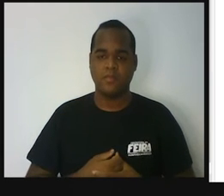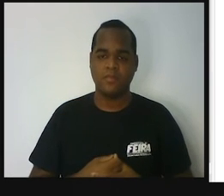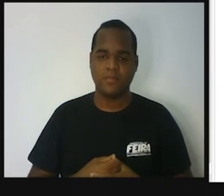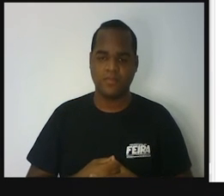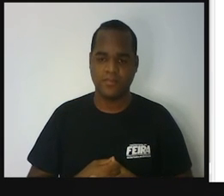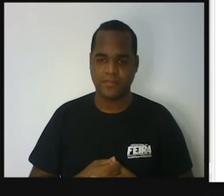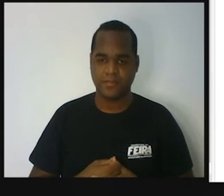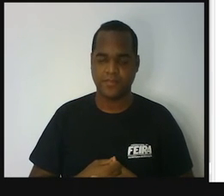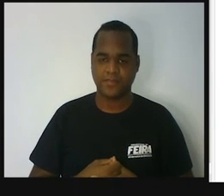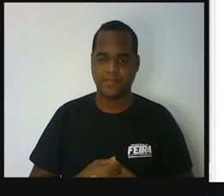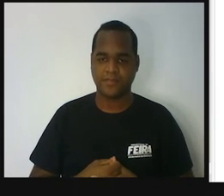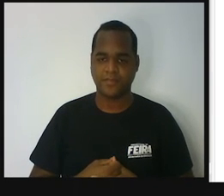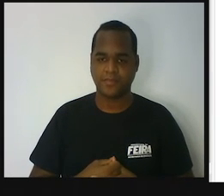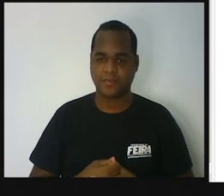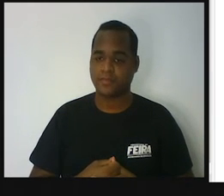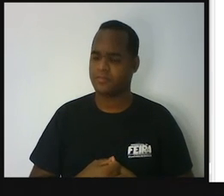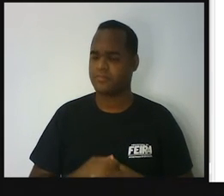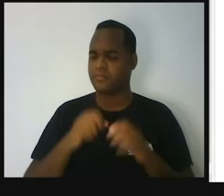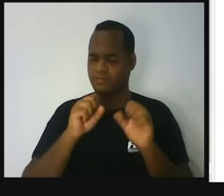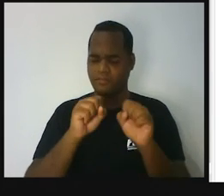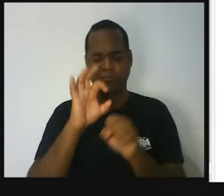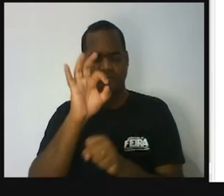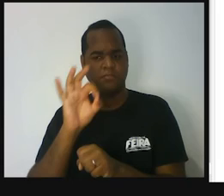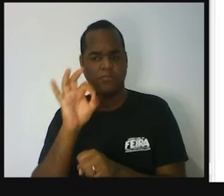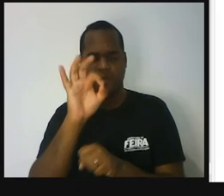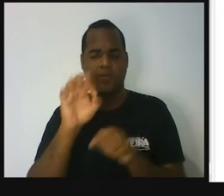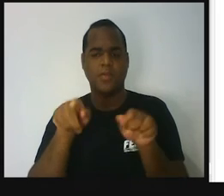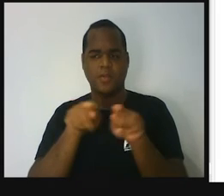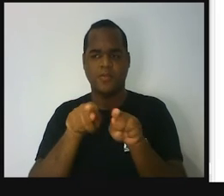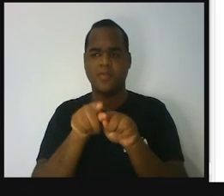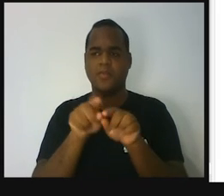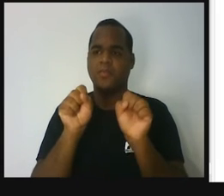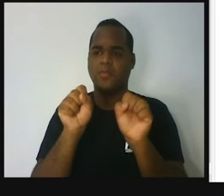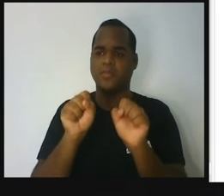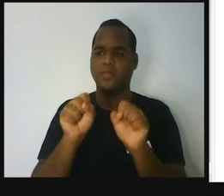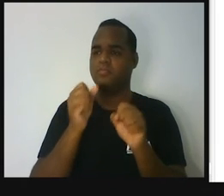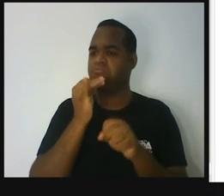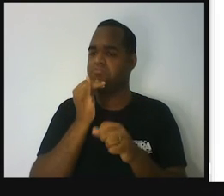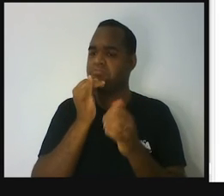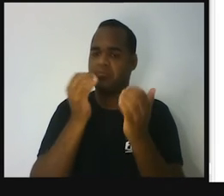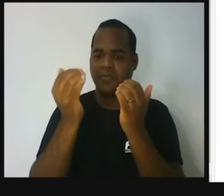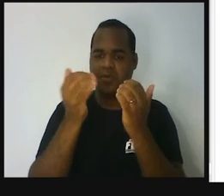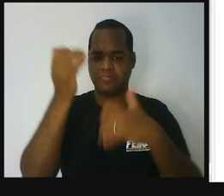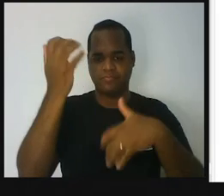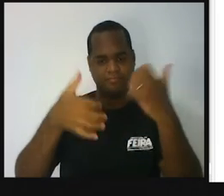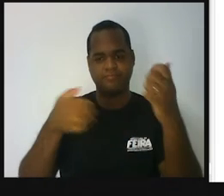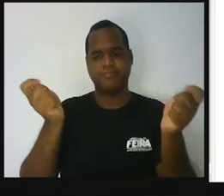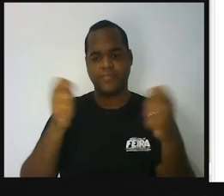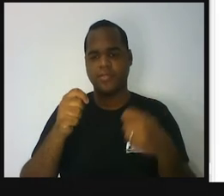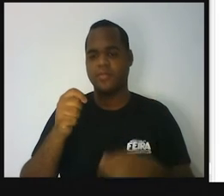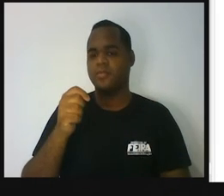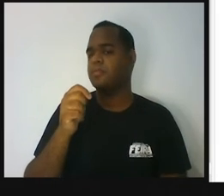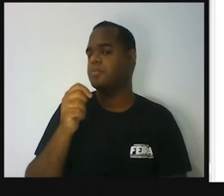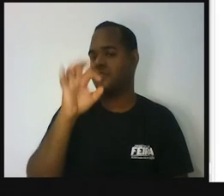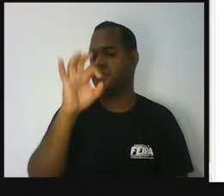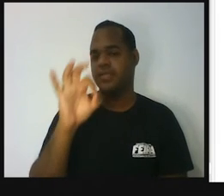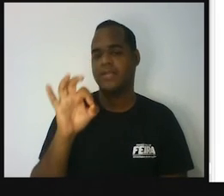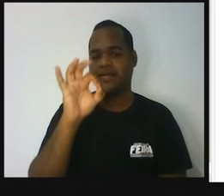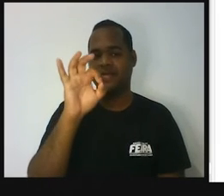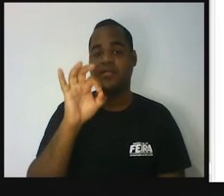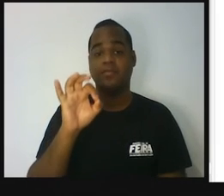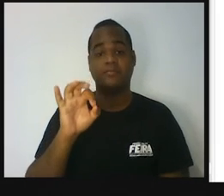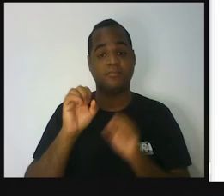representado na forma de porcentagem. A probabilidade de alguma coisa acontecer, a chance de alguma coisa